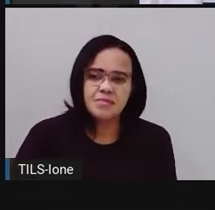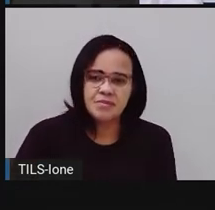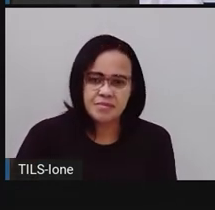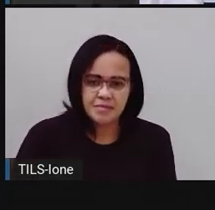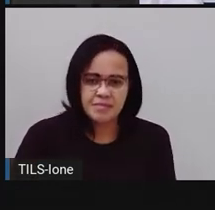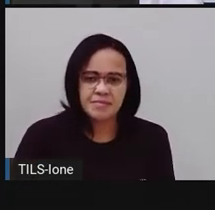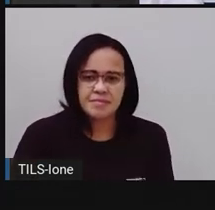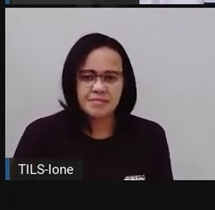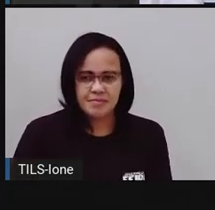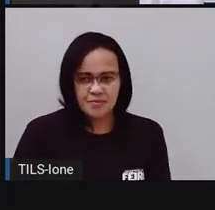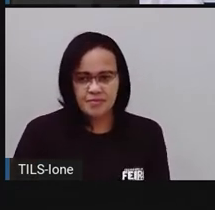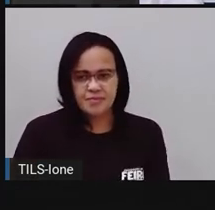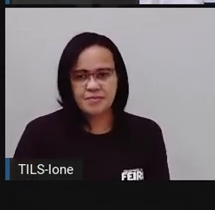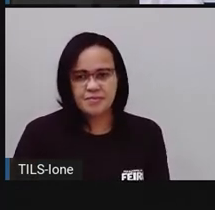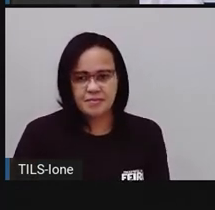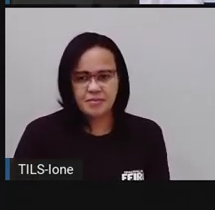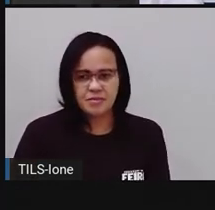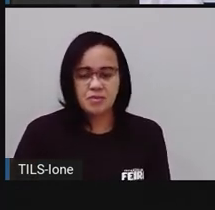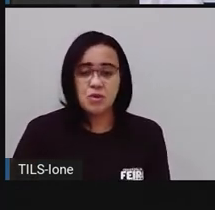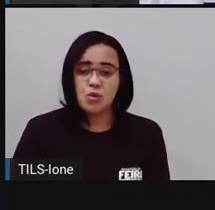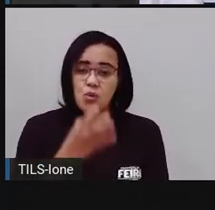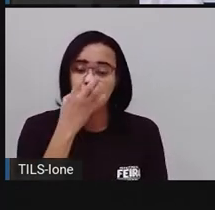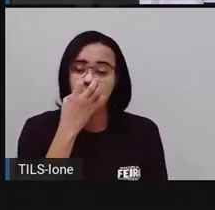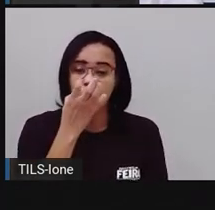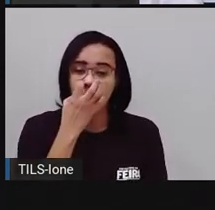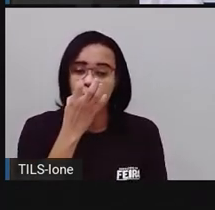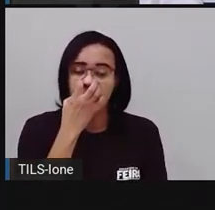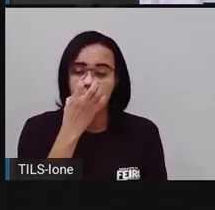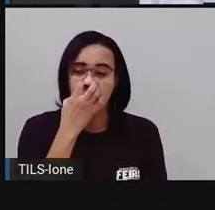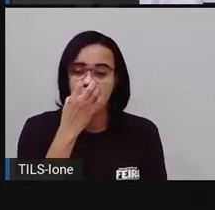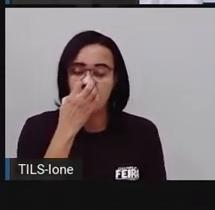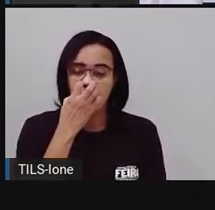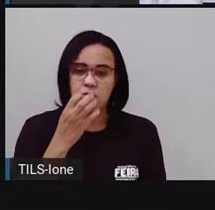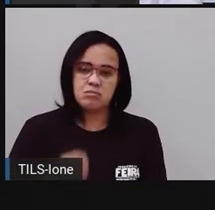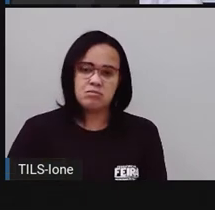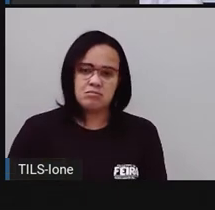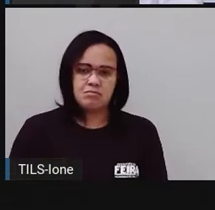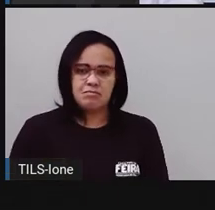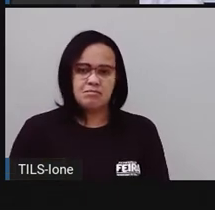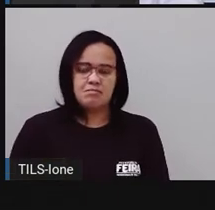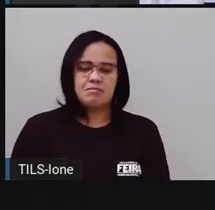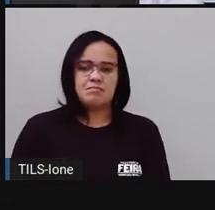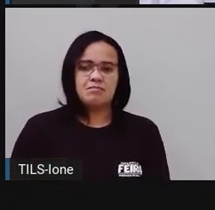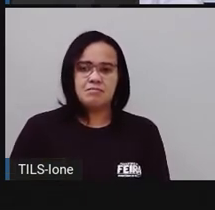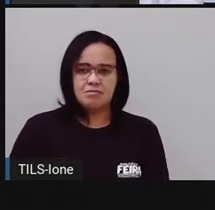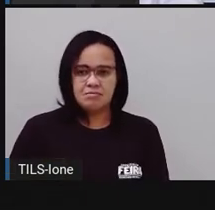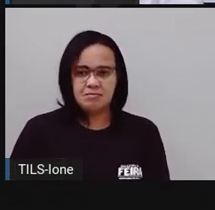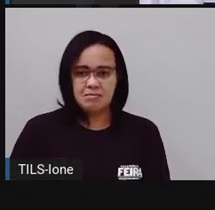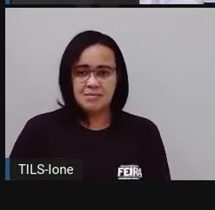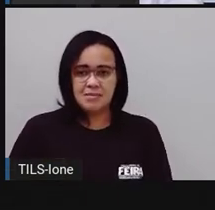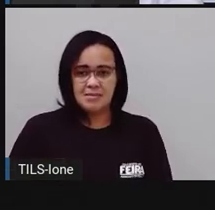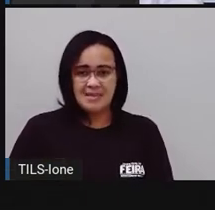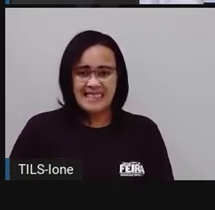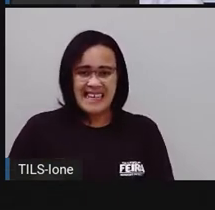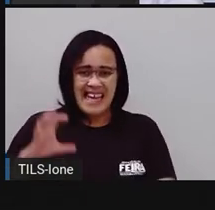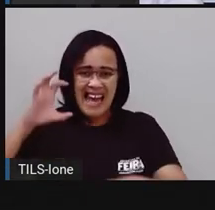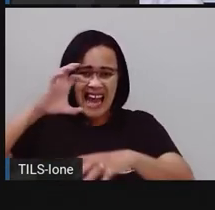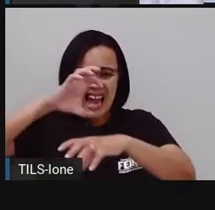Que bateu no cão. Que mordeu...